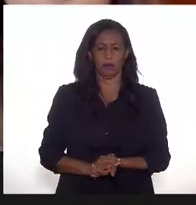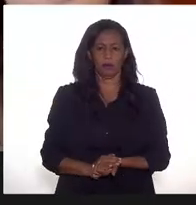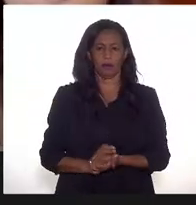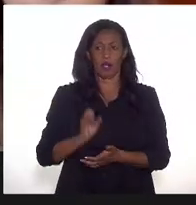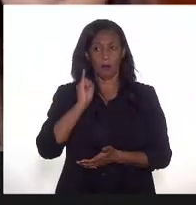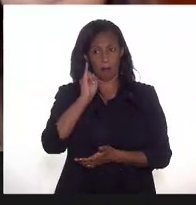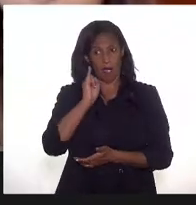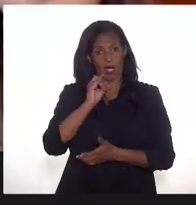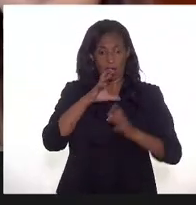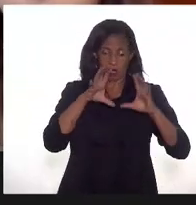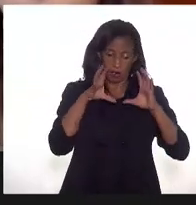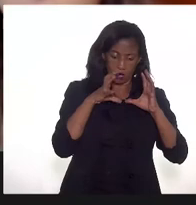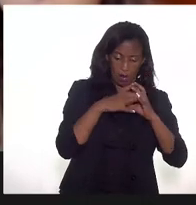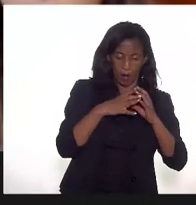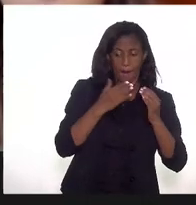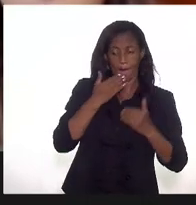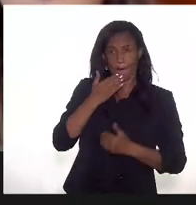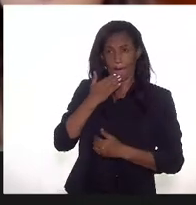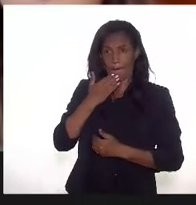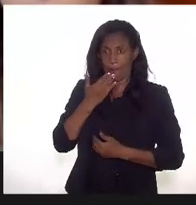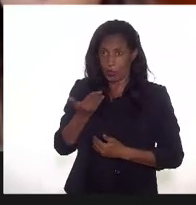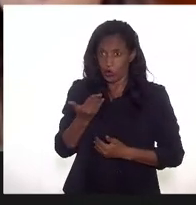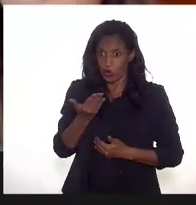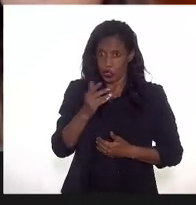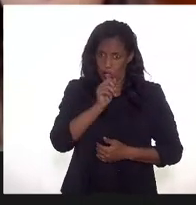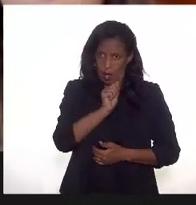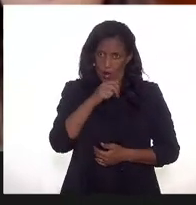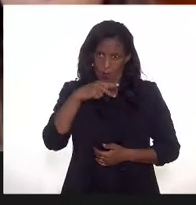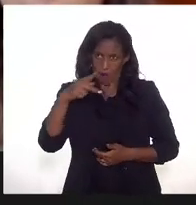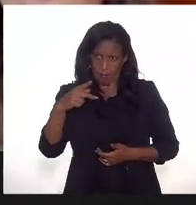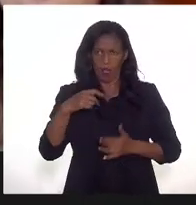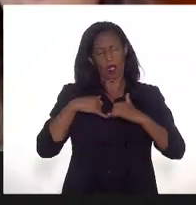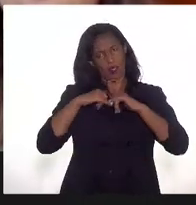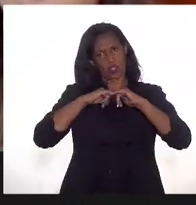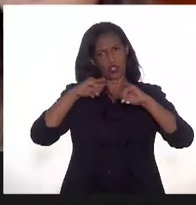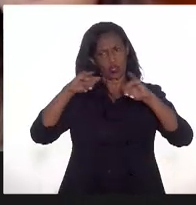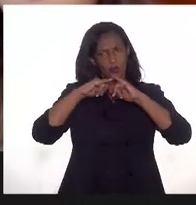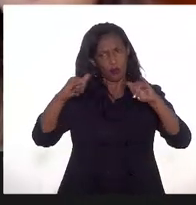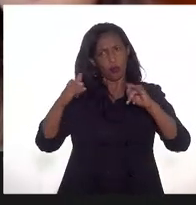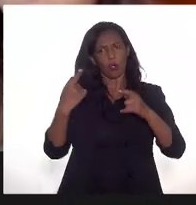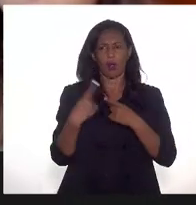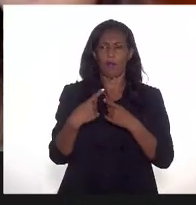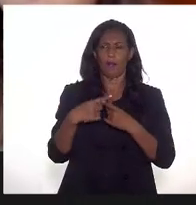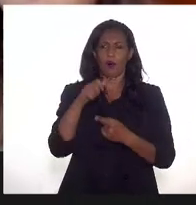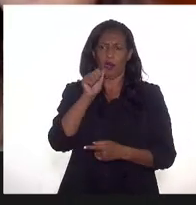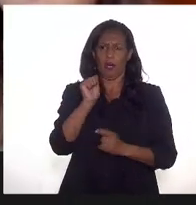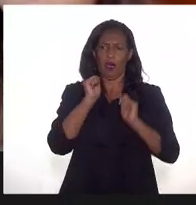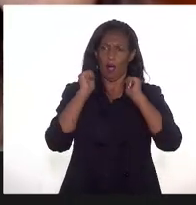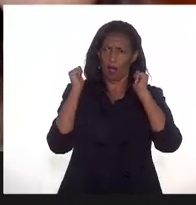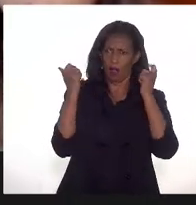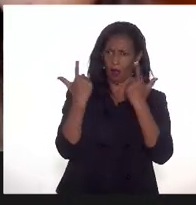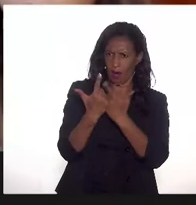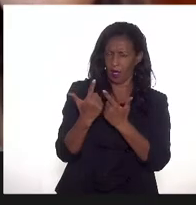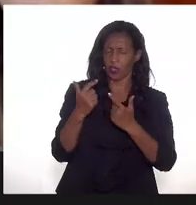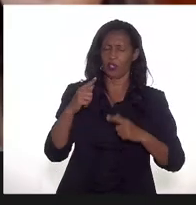for solicitado, a gente pode divulgar sim. Inclusive, para a LERJ, nós temos um